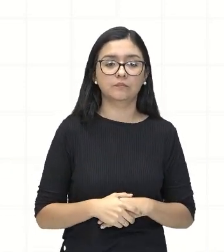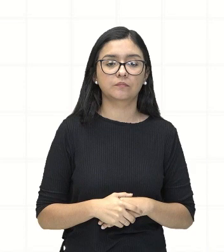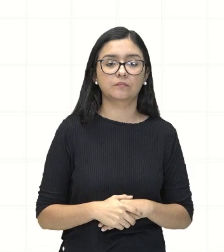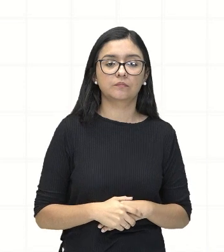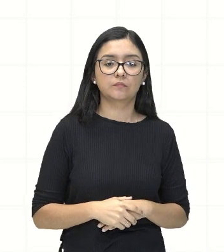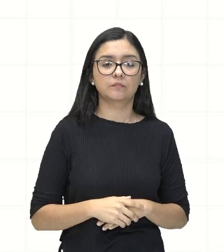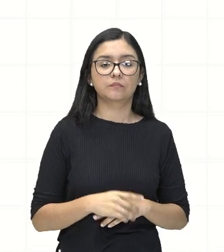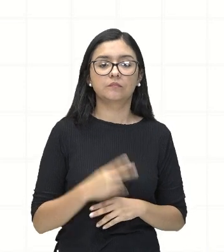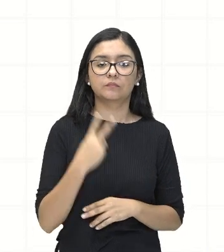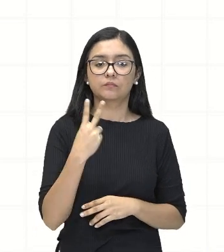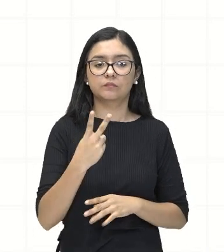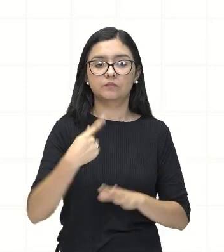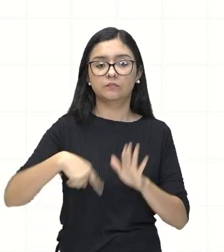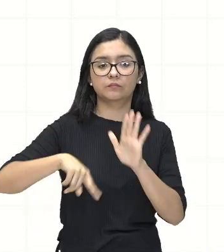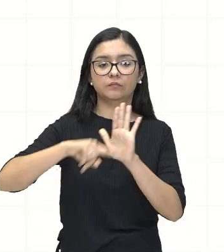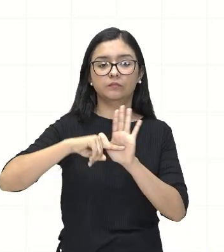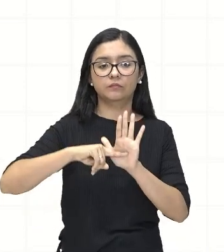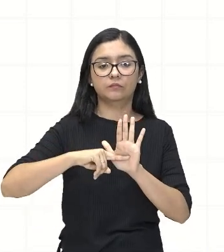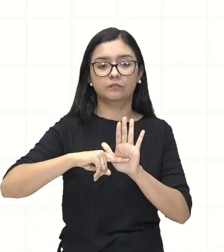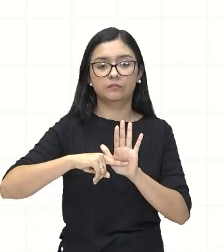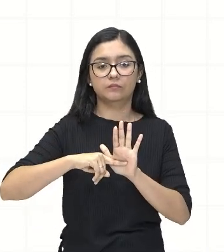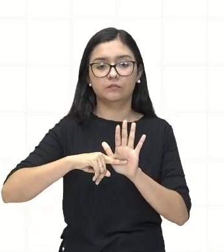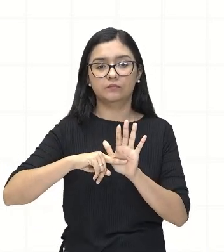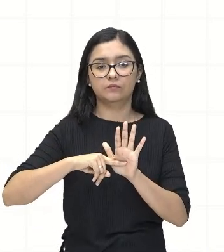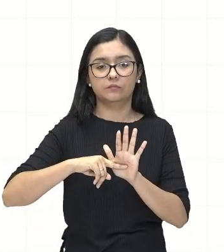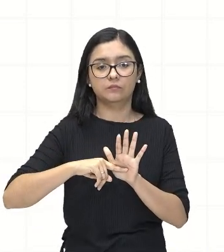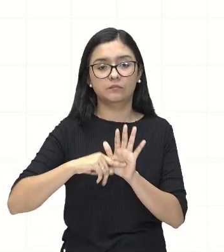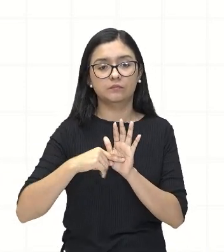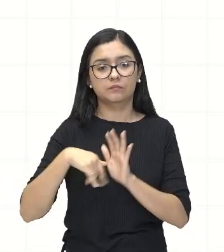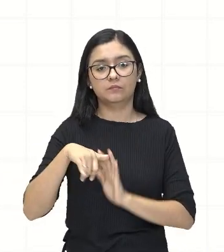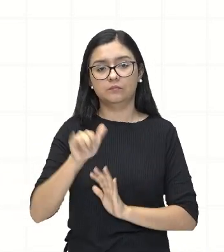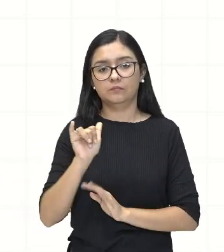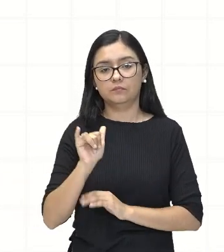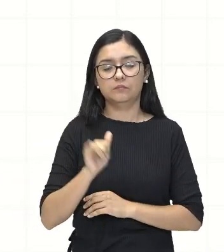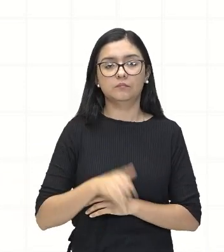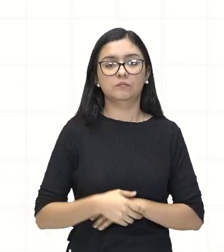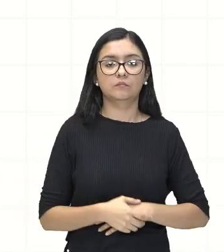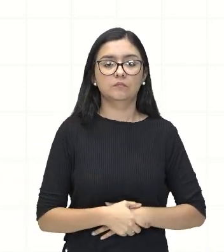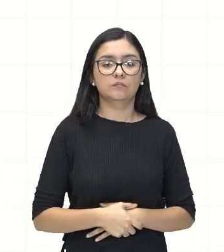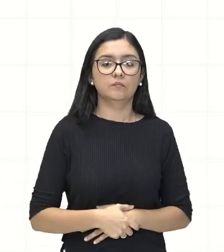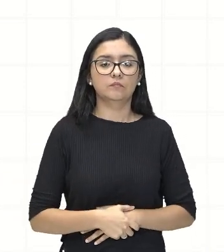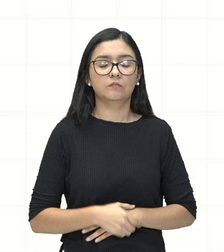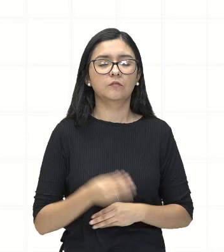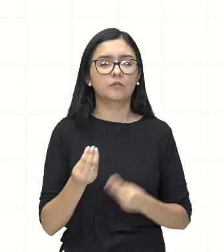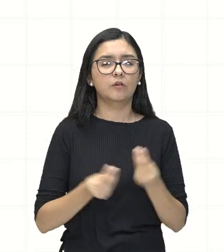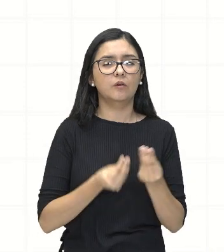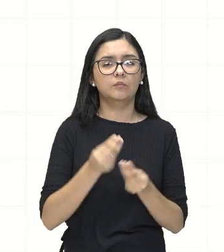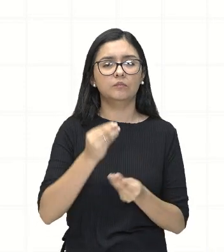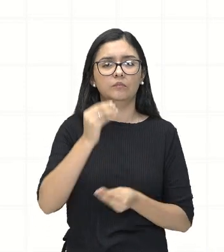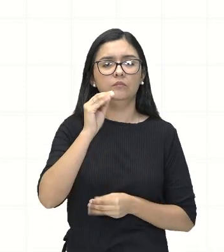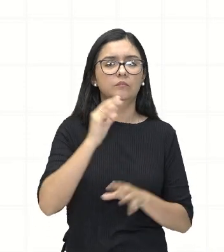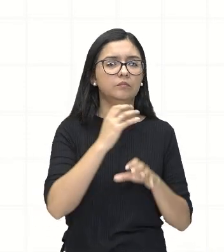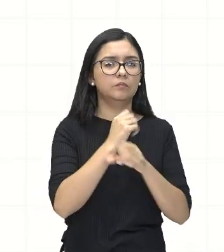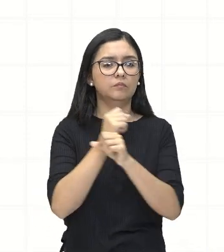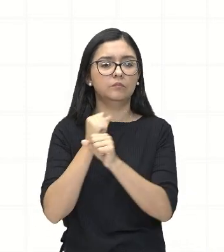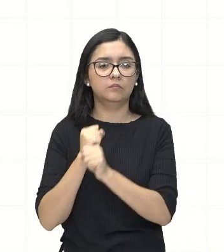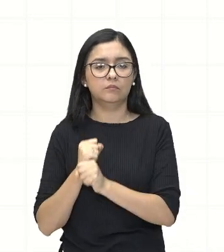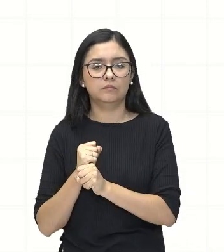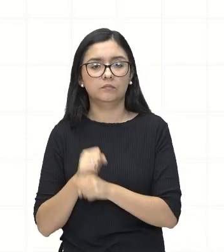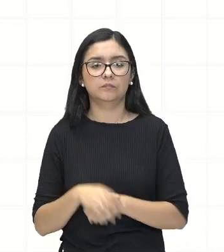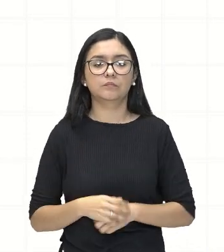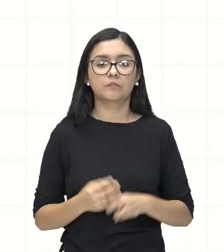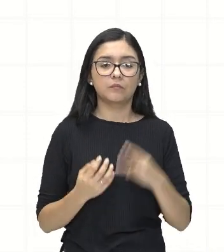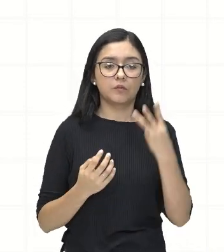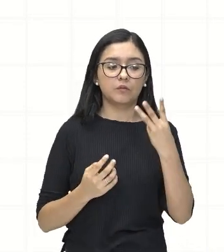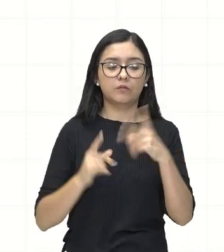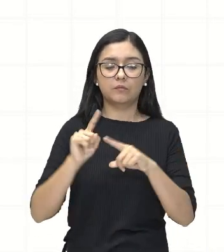2 menos Y. Como é que resolve? O 3 vai multiplicar